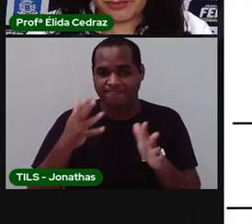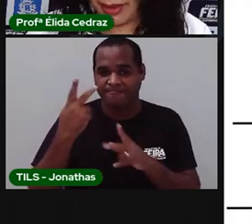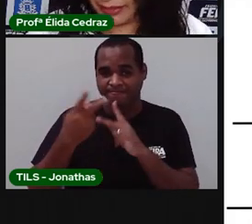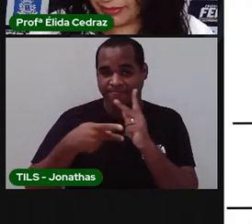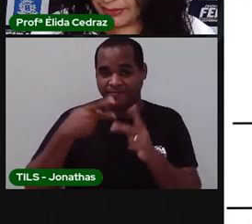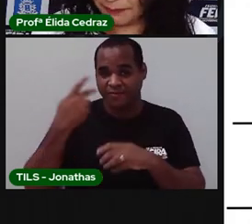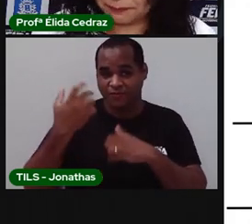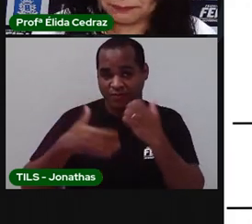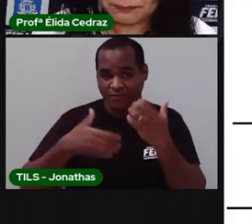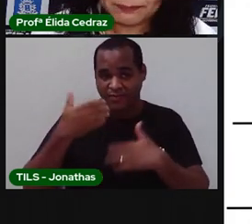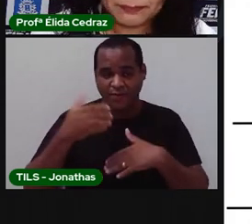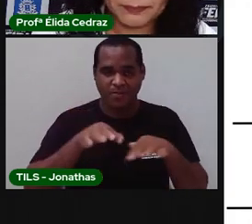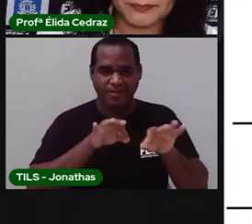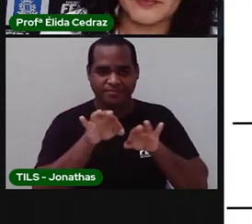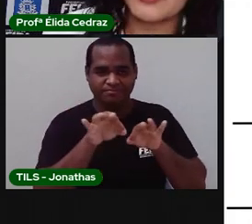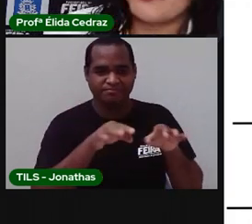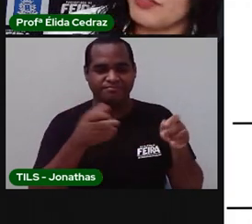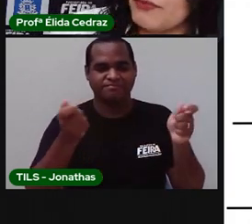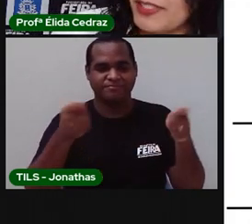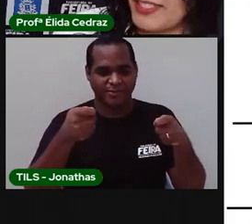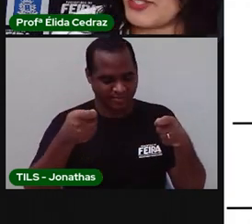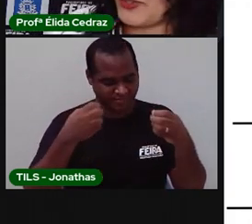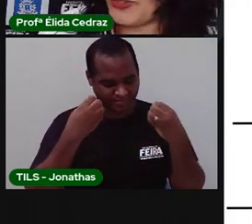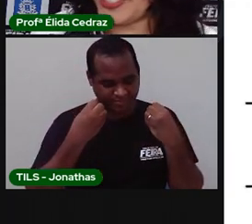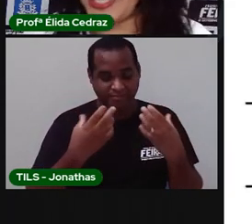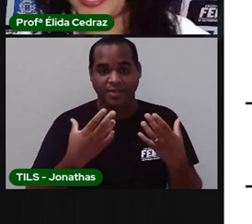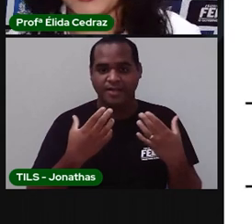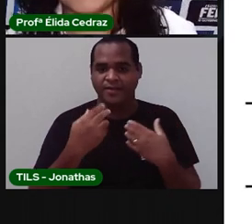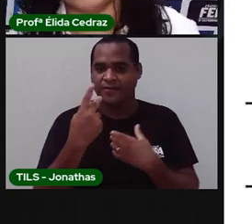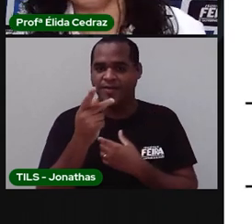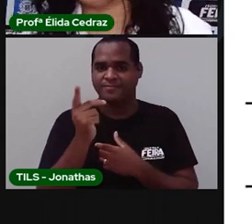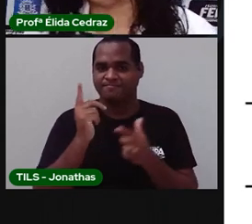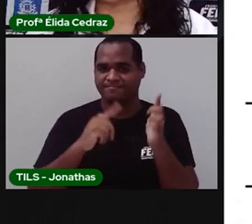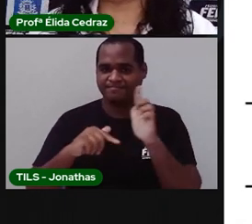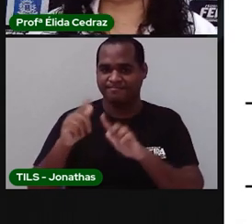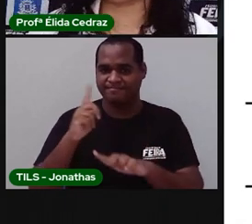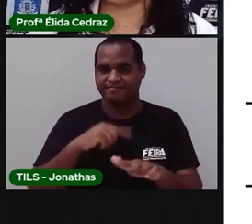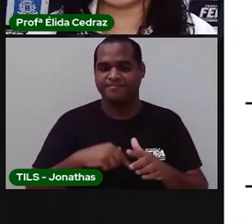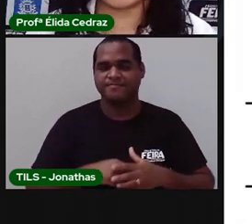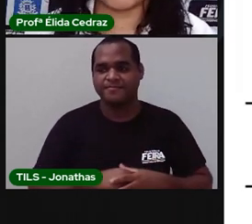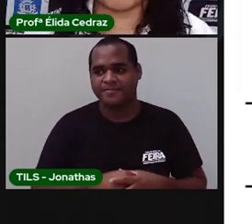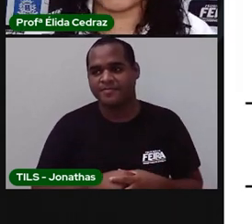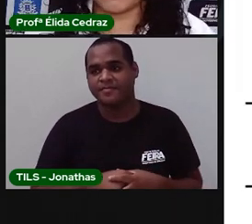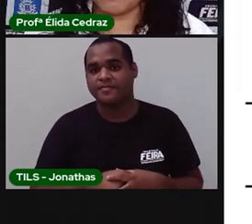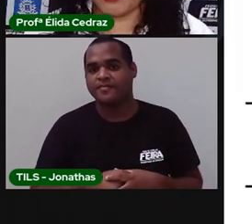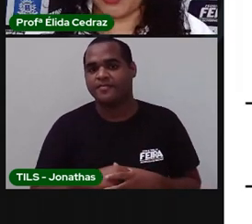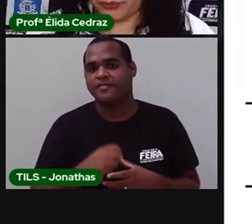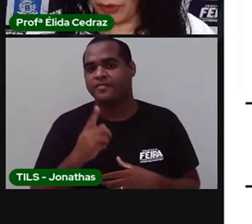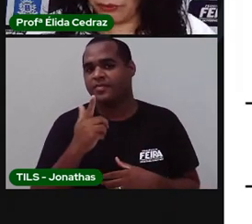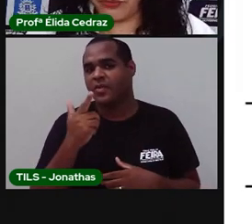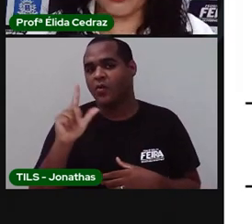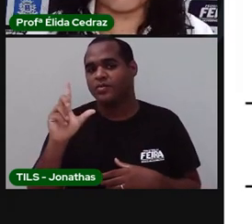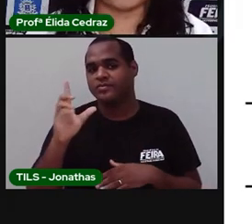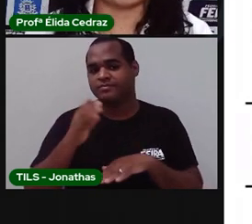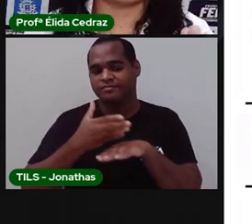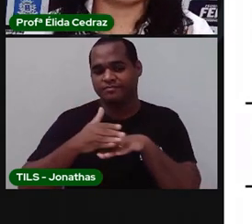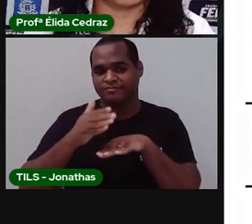foram arrumadas. E vocês conseguirem. Vamos treinar mais um pouco.